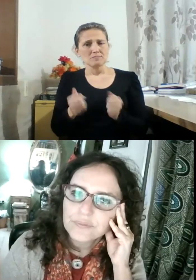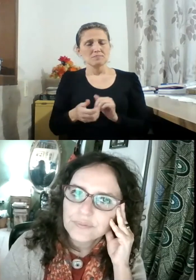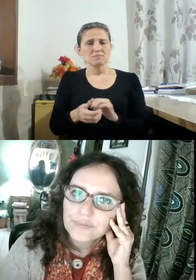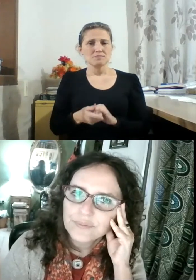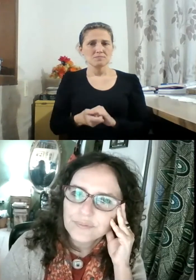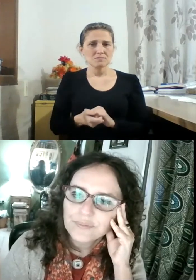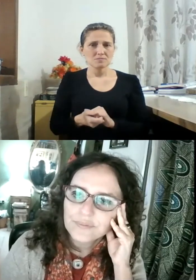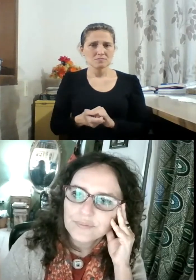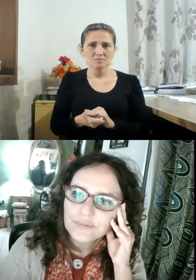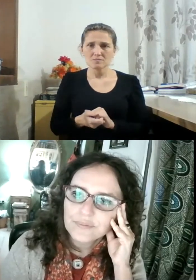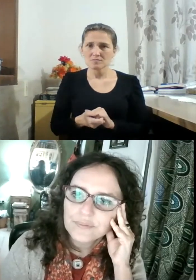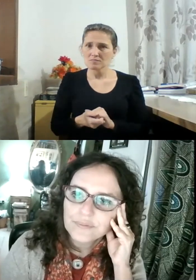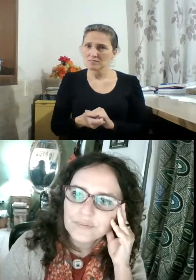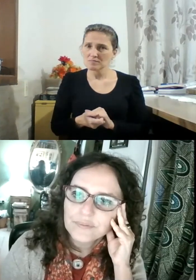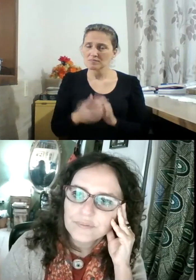O dicionário,